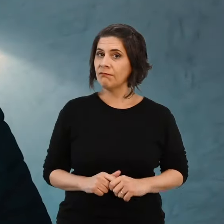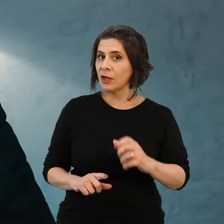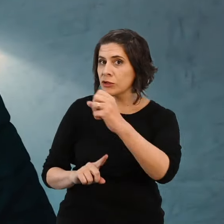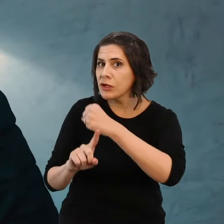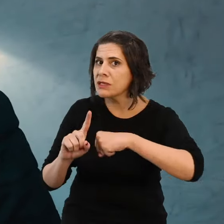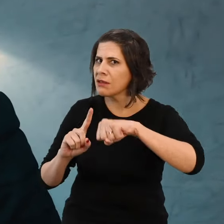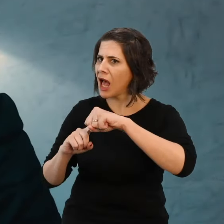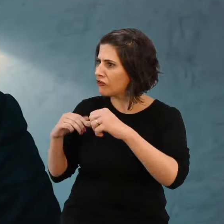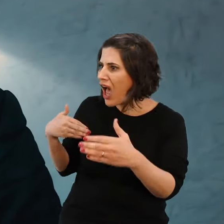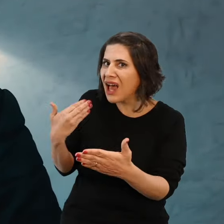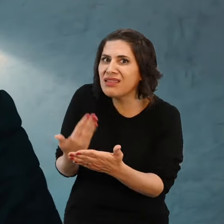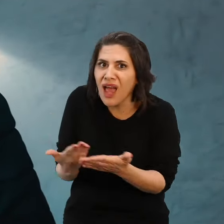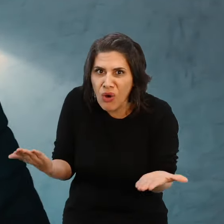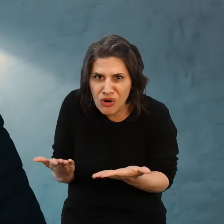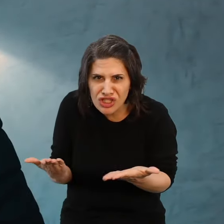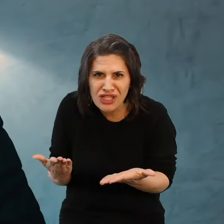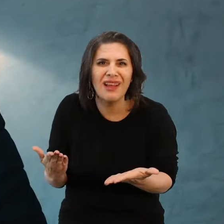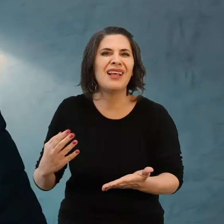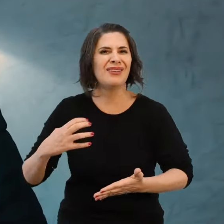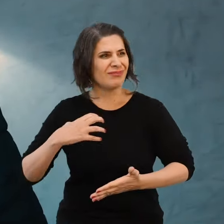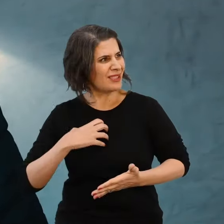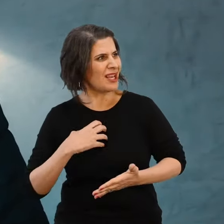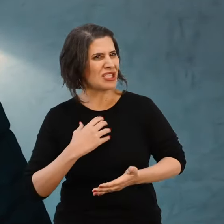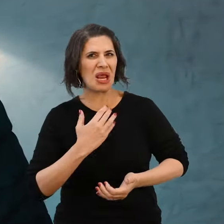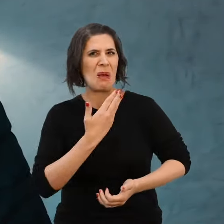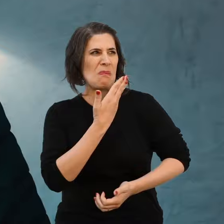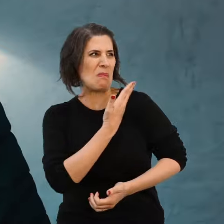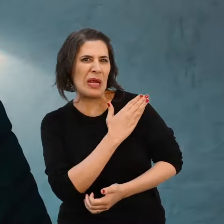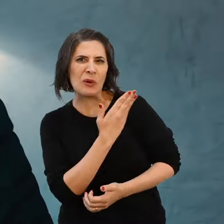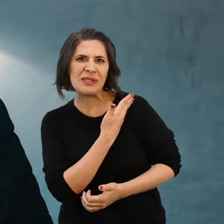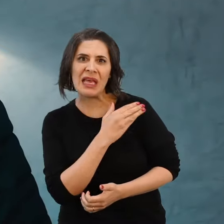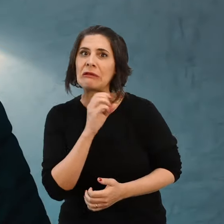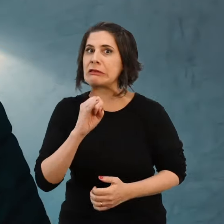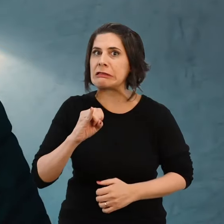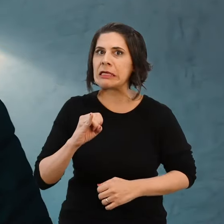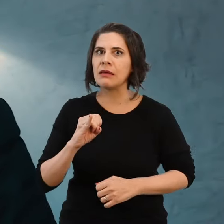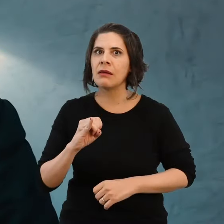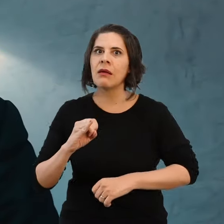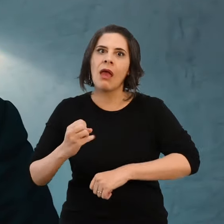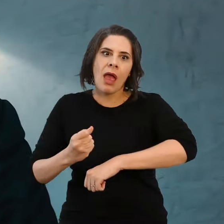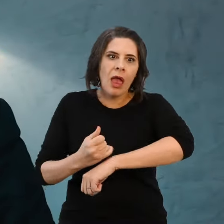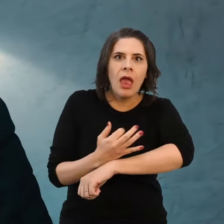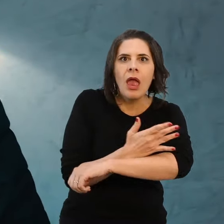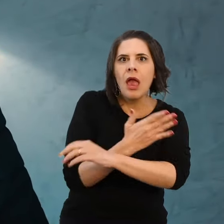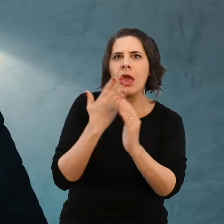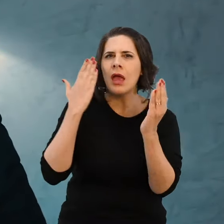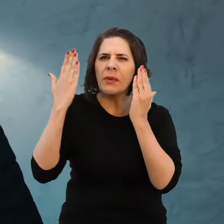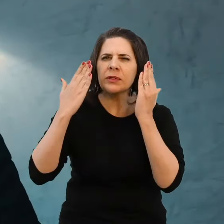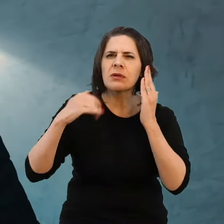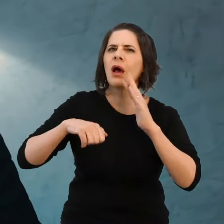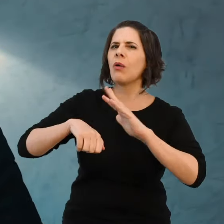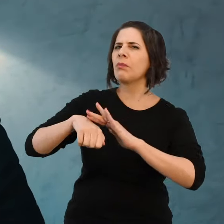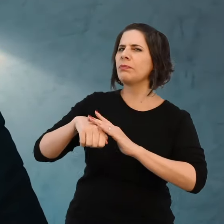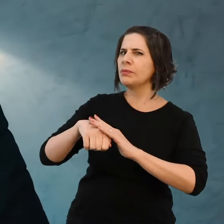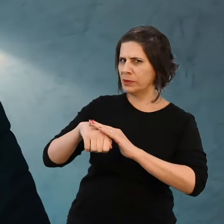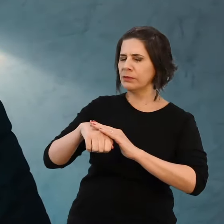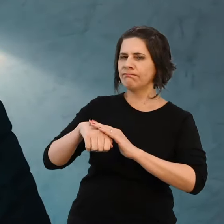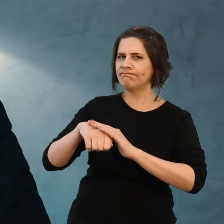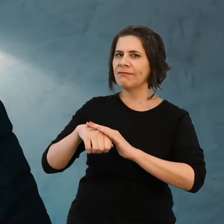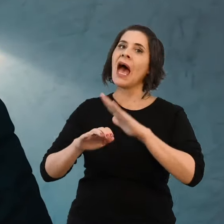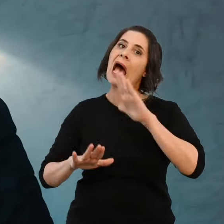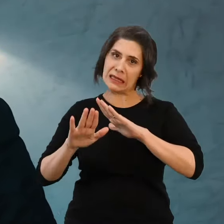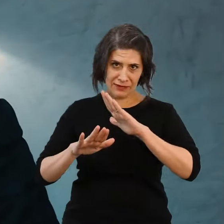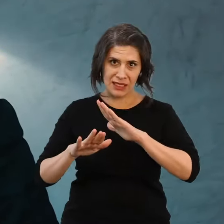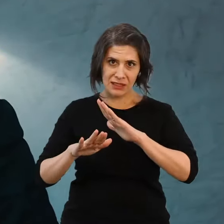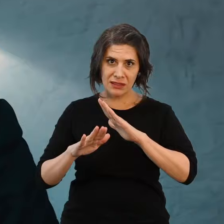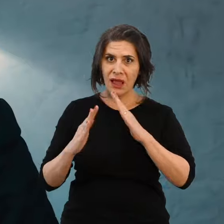Existe na sociedade ainda hoje um preconceito muito grande no que diz respeito às doenças emocionais, aquelas que estão aqui do lado de